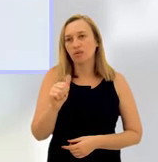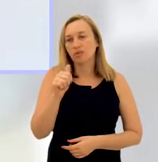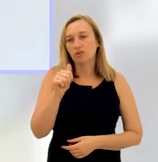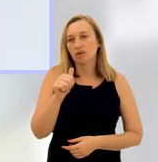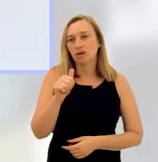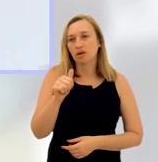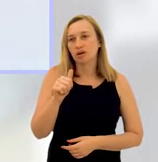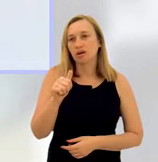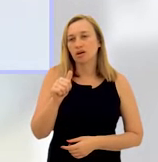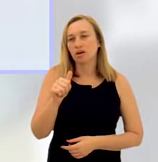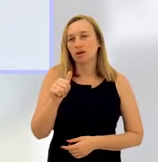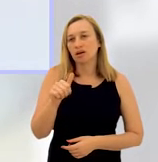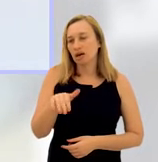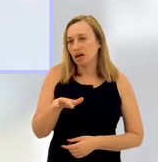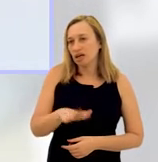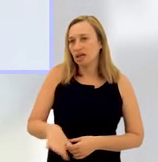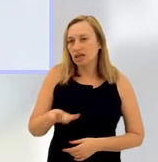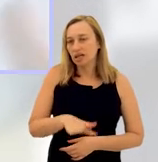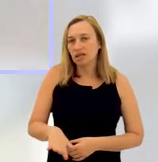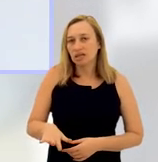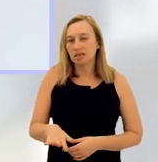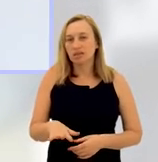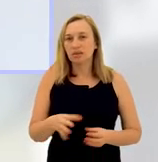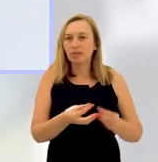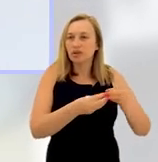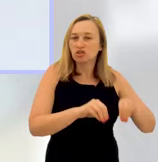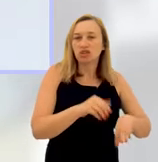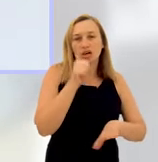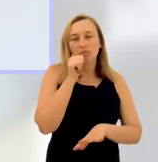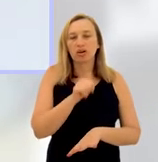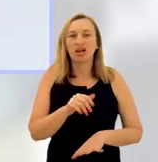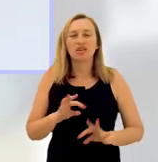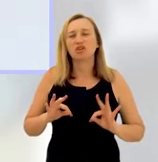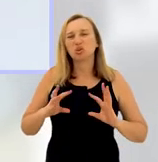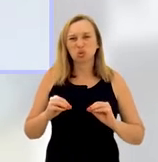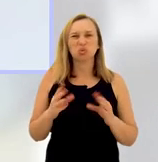prólea para atingir a mulher, enfim.